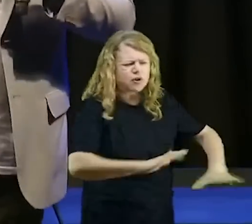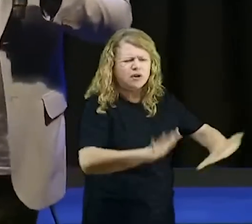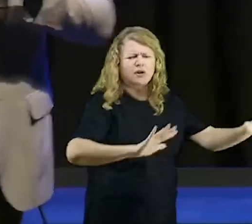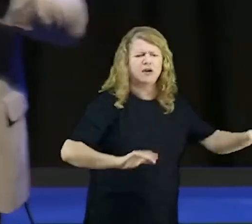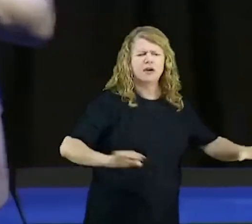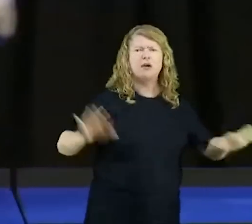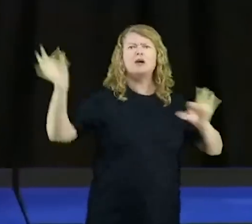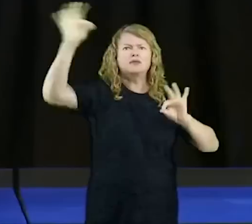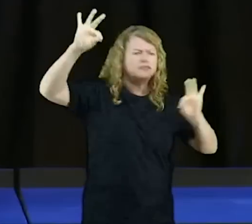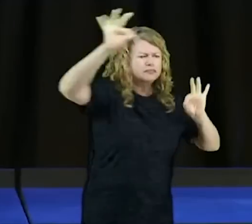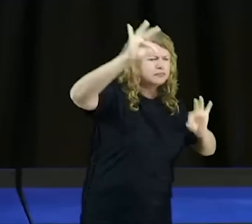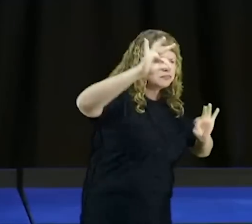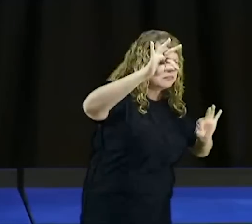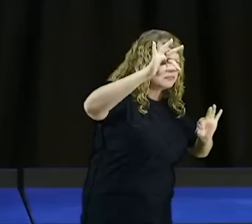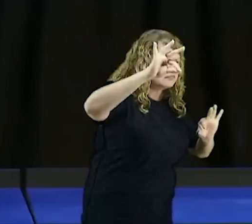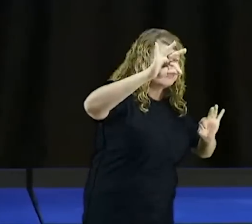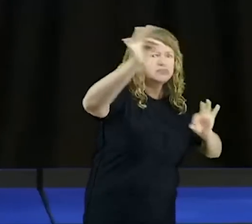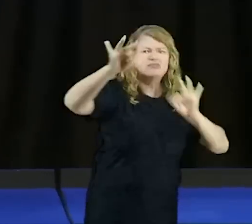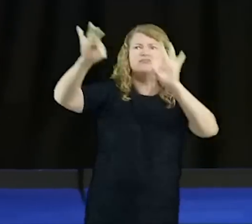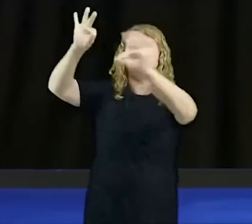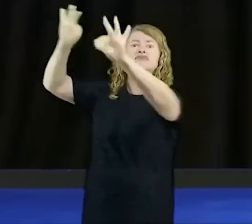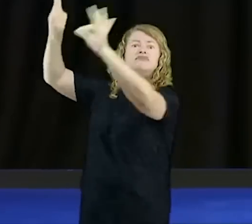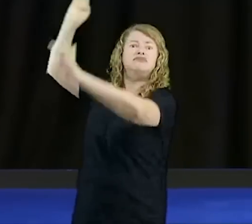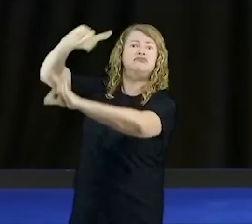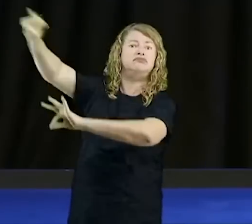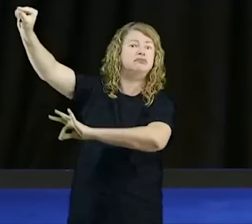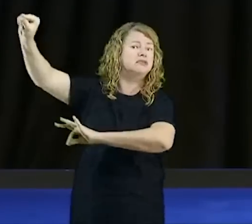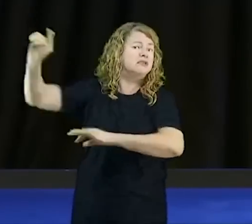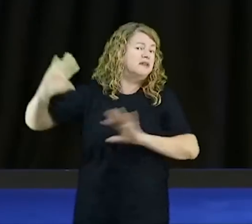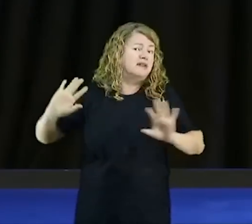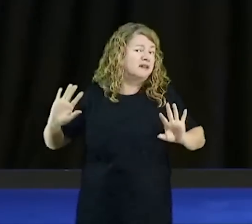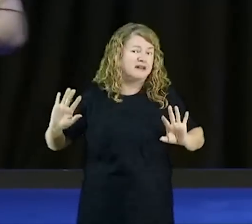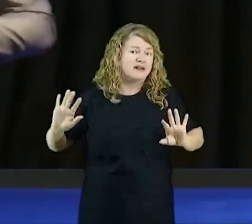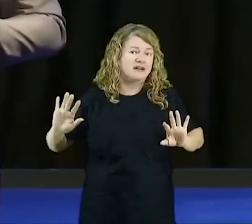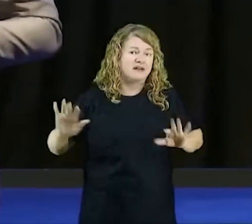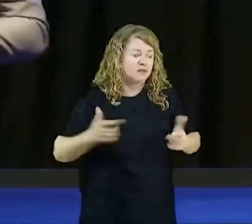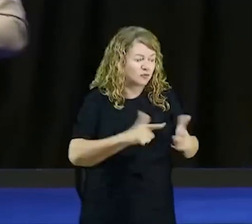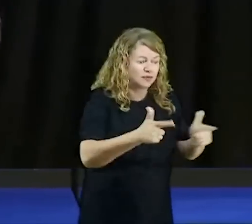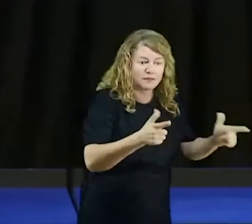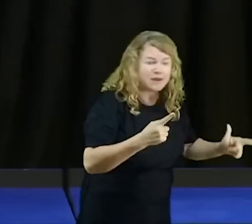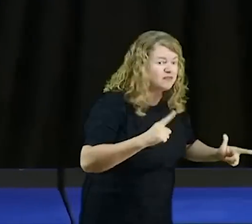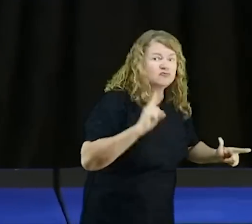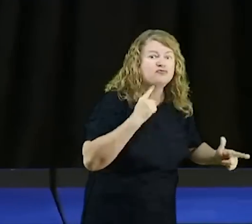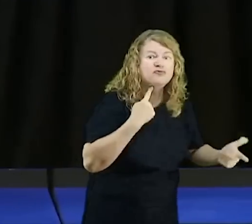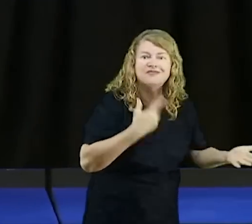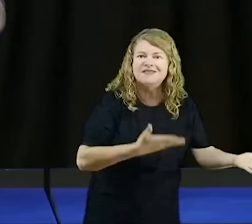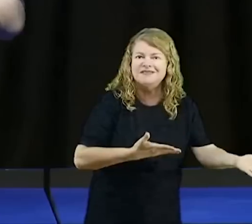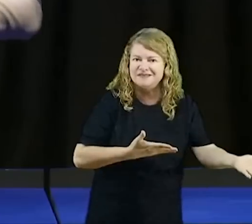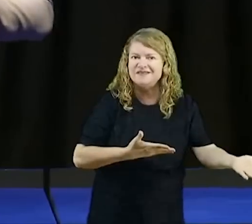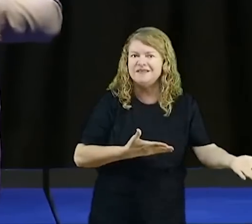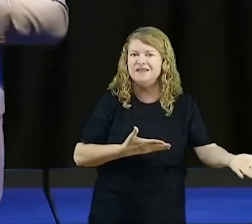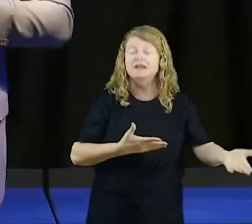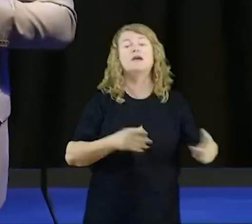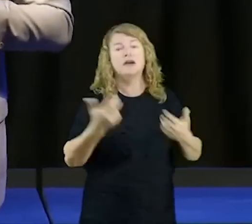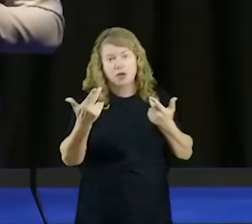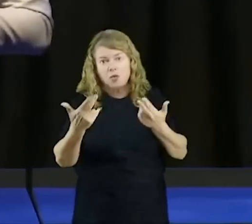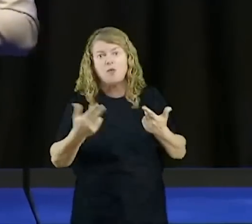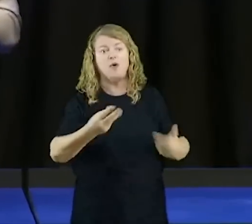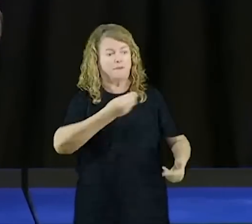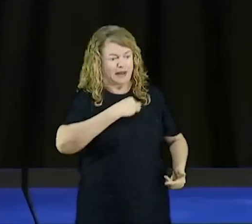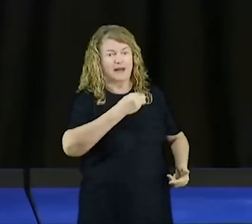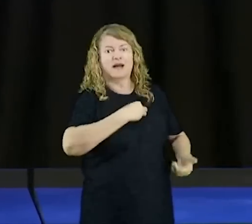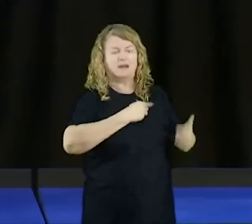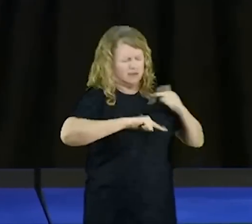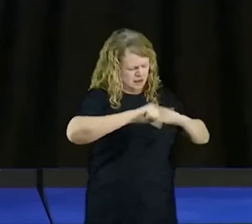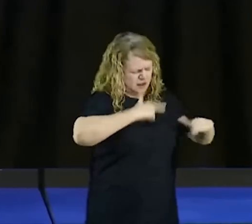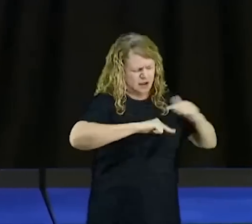não tem mais rato, entenderam isso? Então, é a ausência do pecado, reconhecem vidas particulares, como se fossem